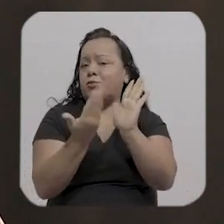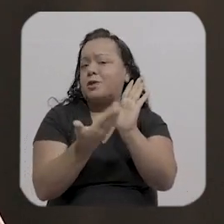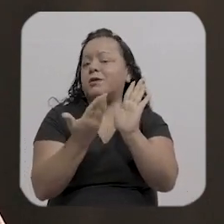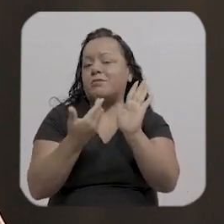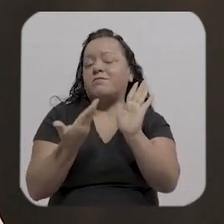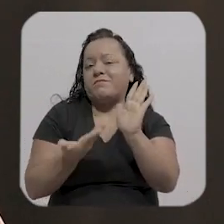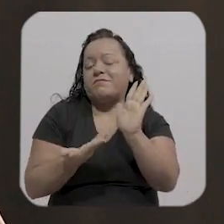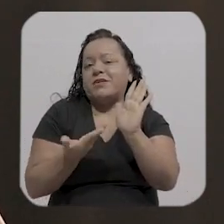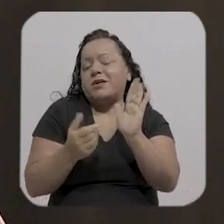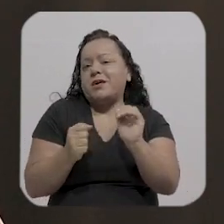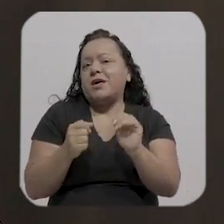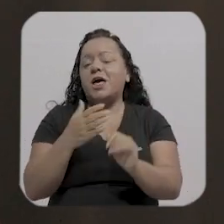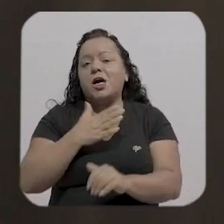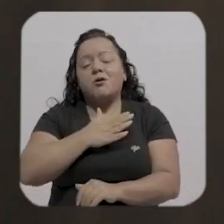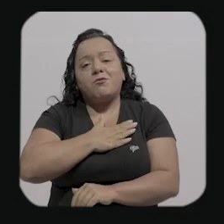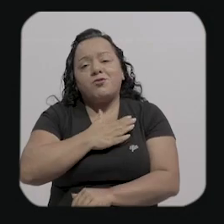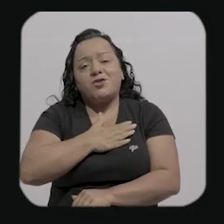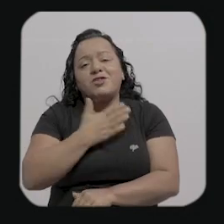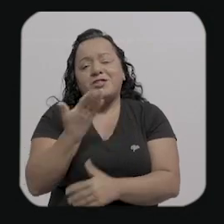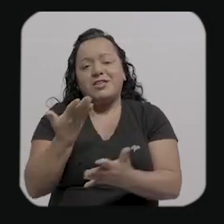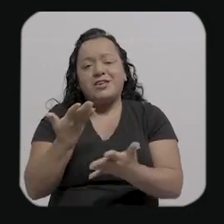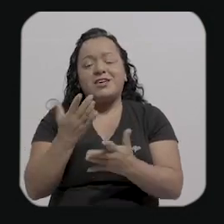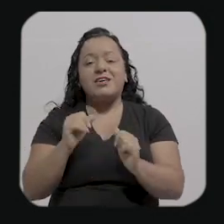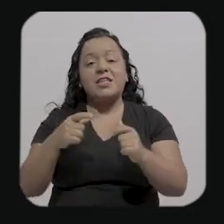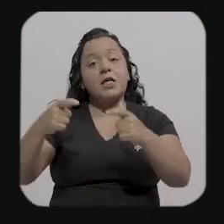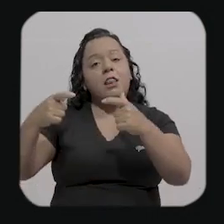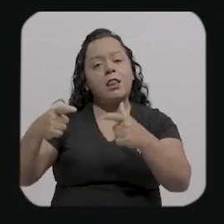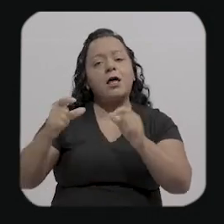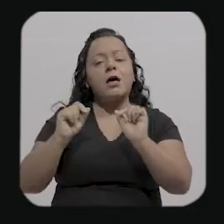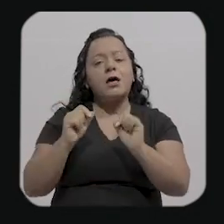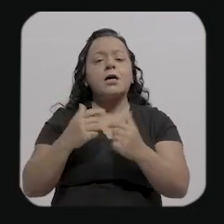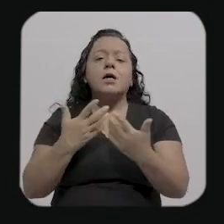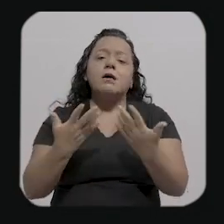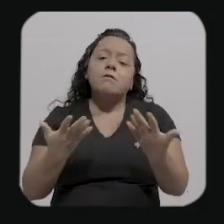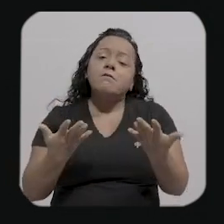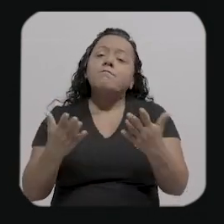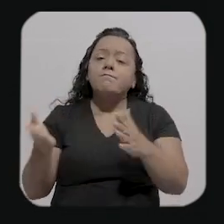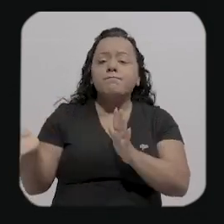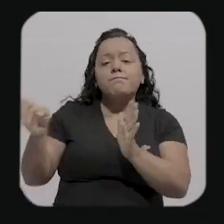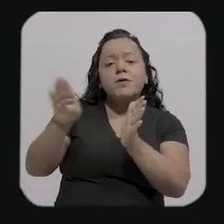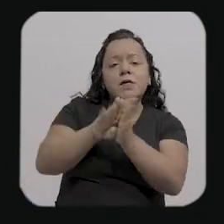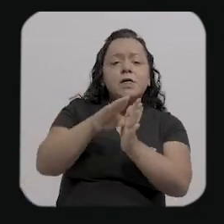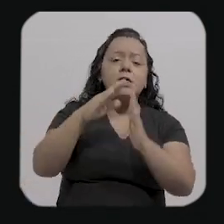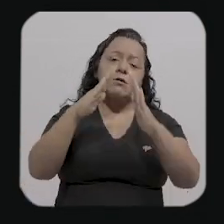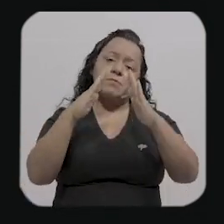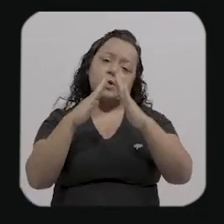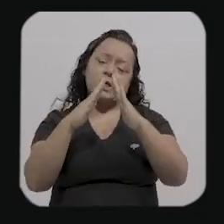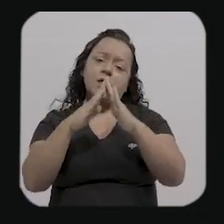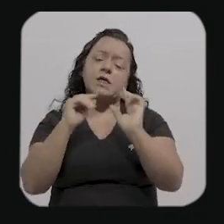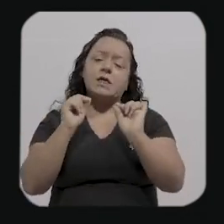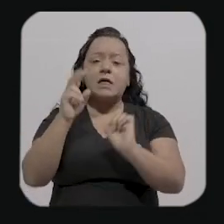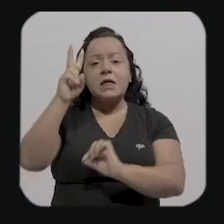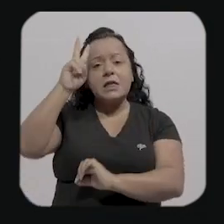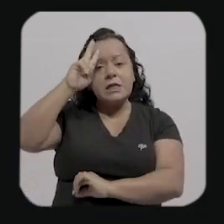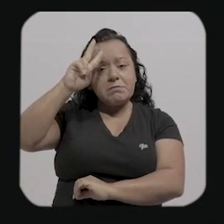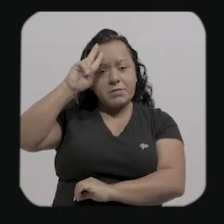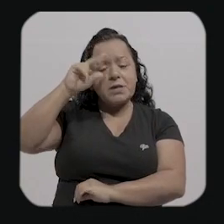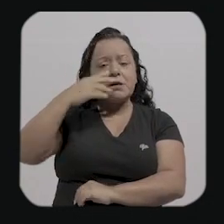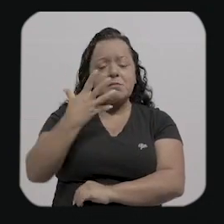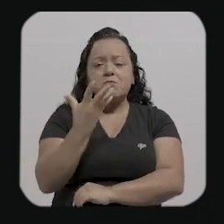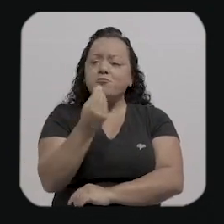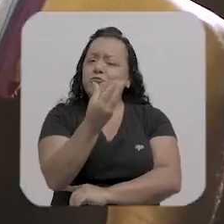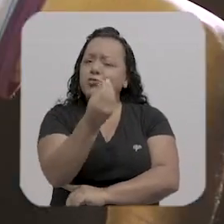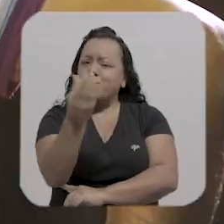lugar ali. E foi isso, assim, vim morar aqui, acaba me fazendo lembrar de